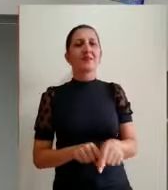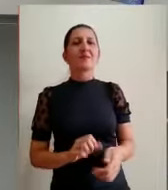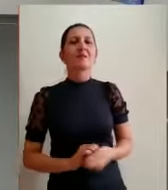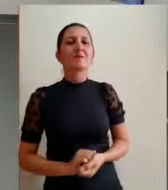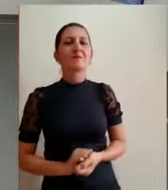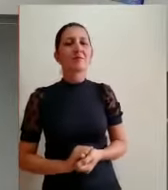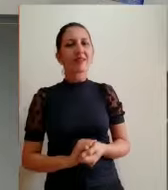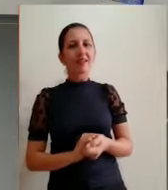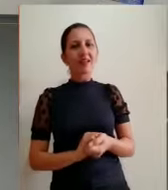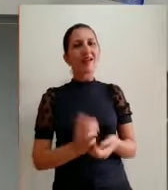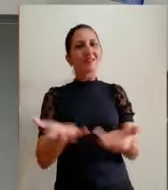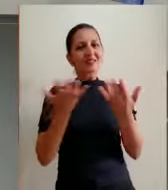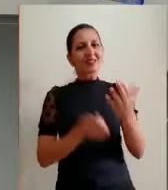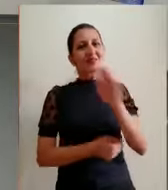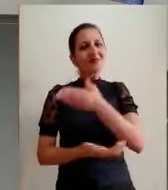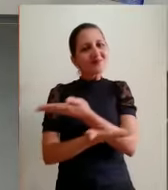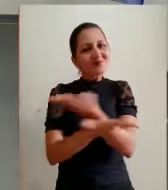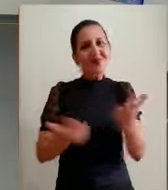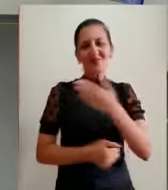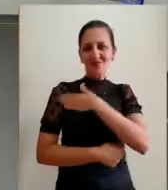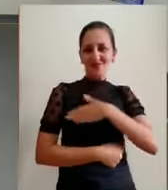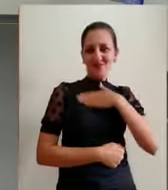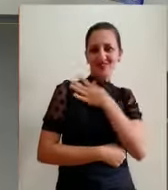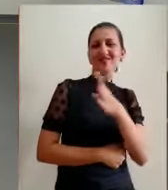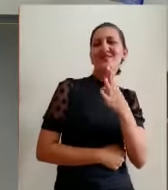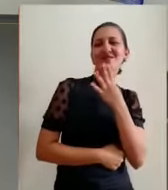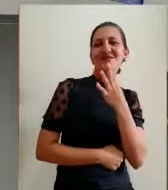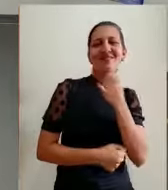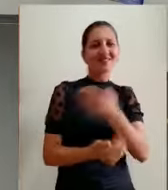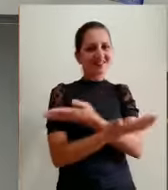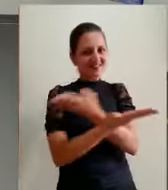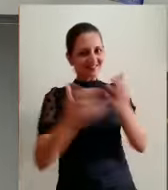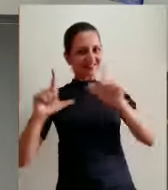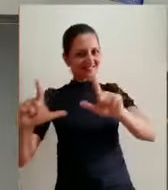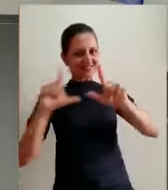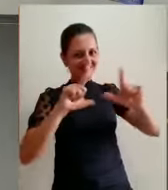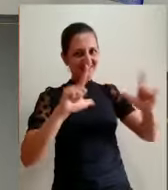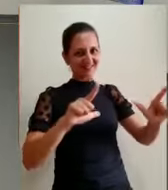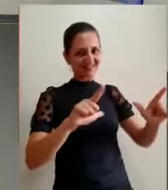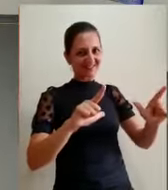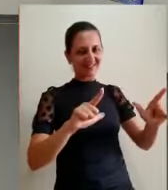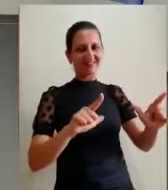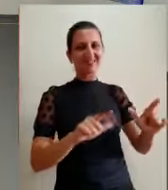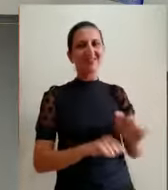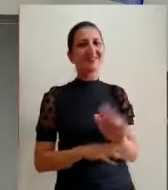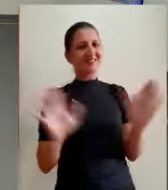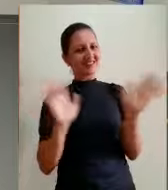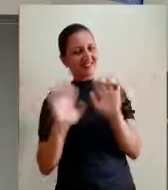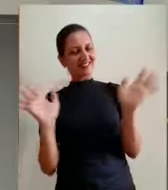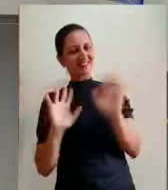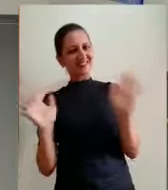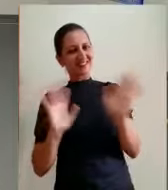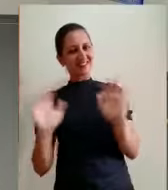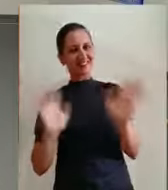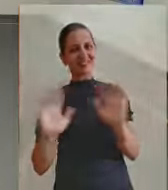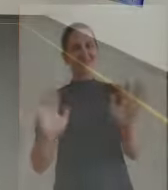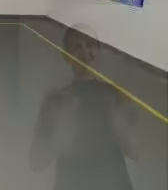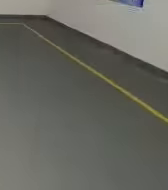espero que vocês tenham gostado de conhecer a Galeria do Centro Multimeio e aguardo vocês aí na próxima exposição. Tchau, tchau!